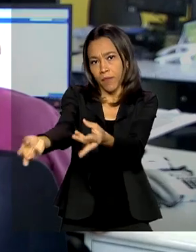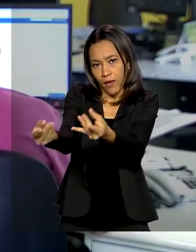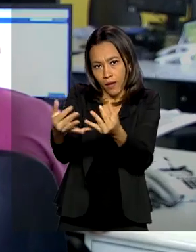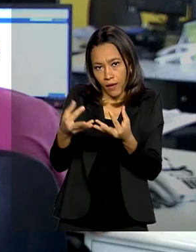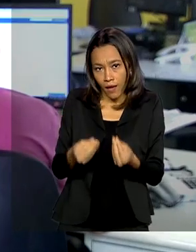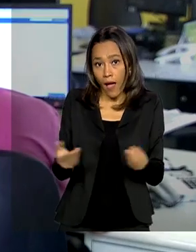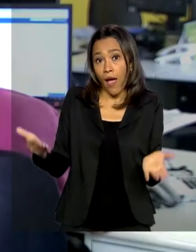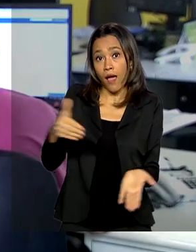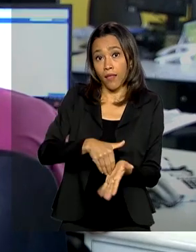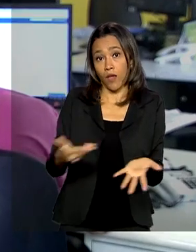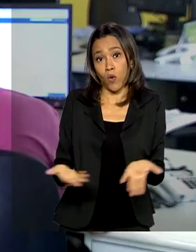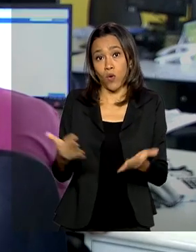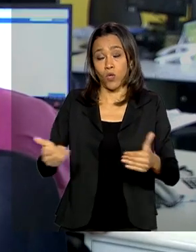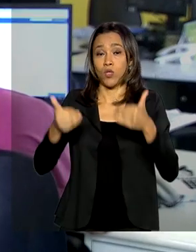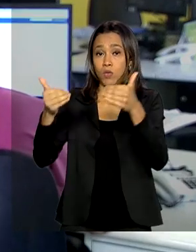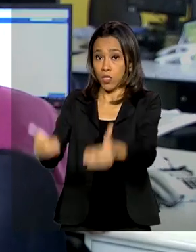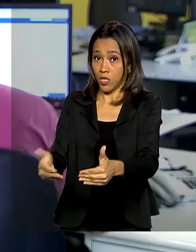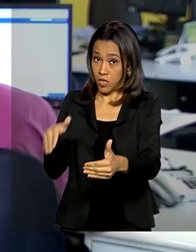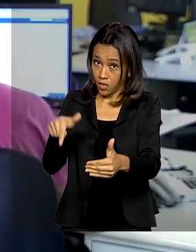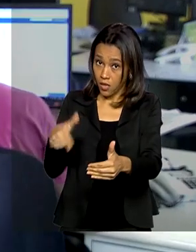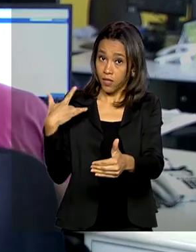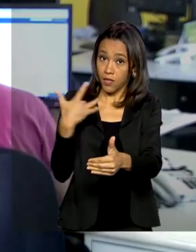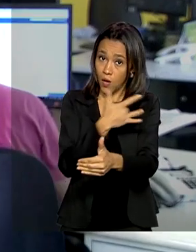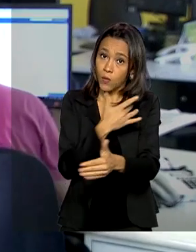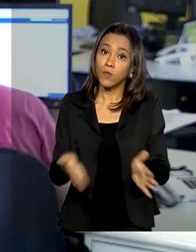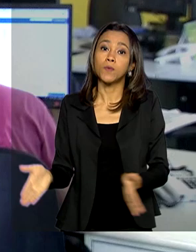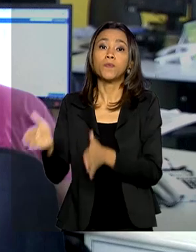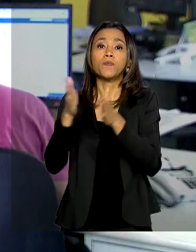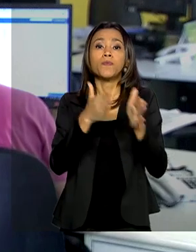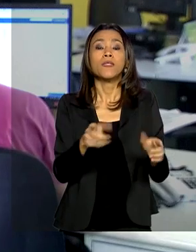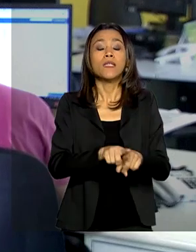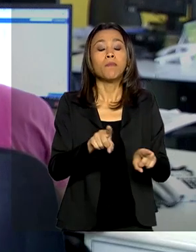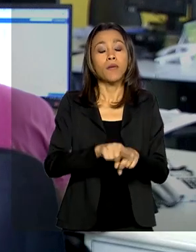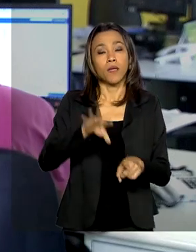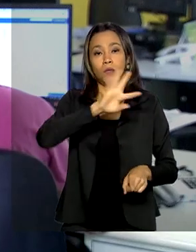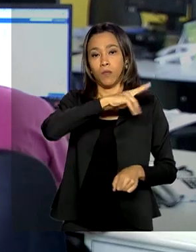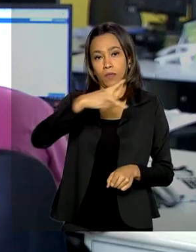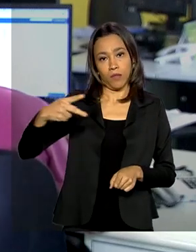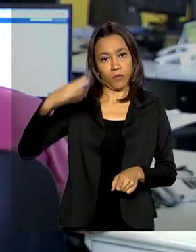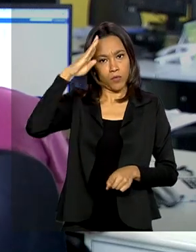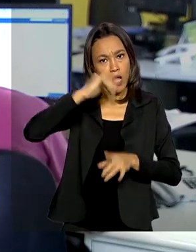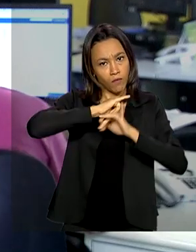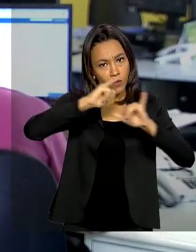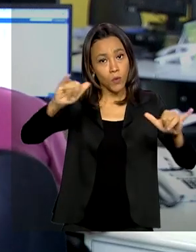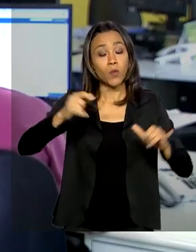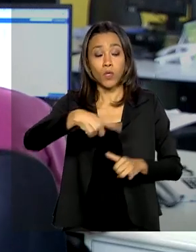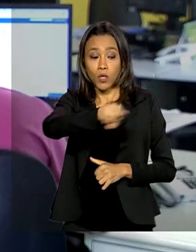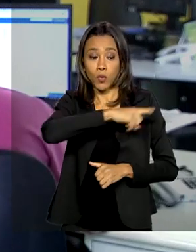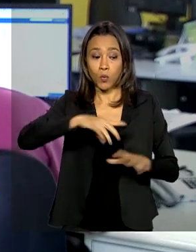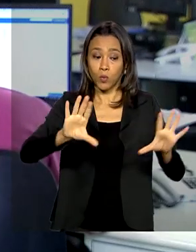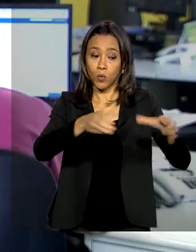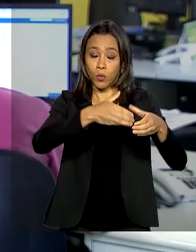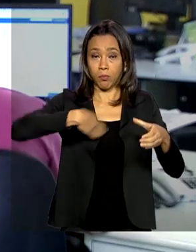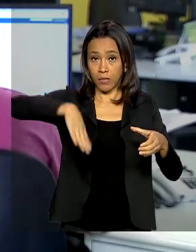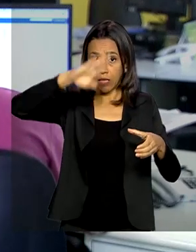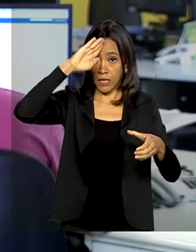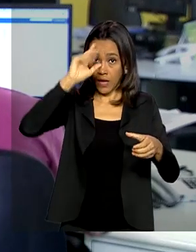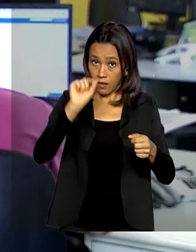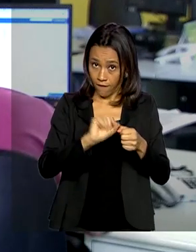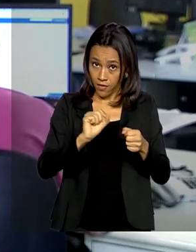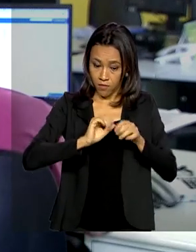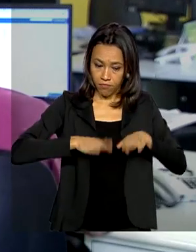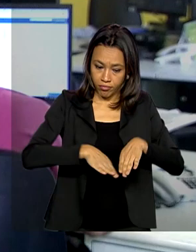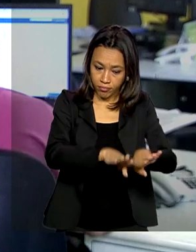hoje. Em outra frente, o presidente Jair Bolsonaro anunciou que os militares estão produzindo máscaras de tecido em uma linha de produção